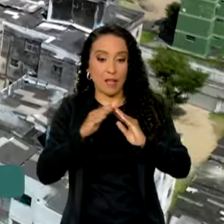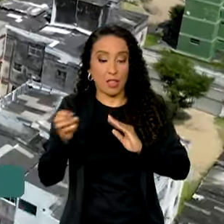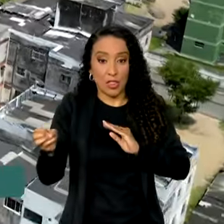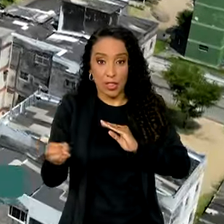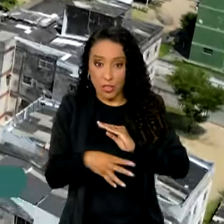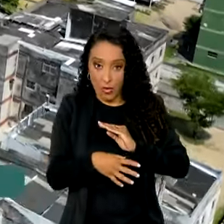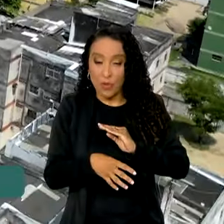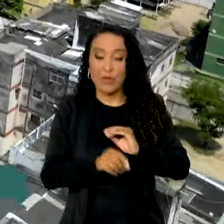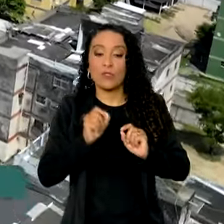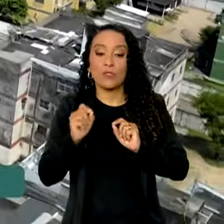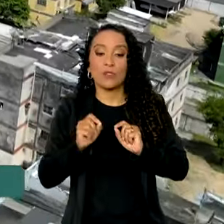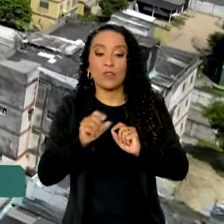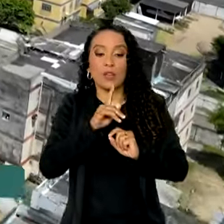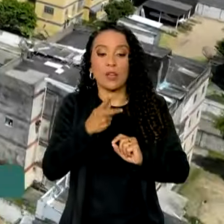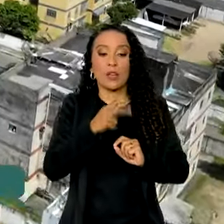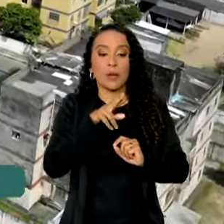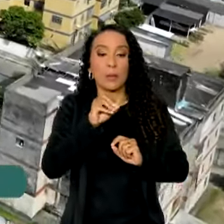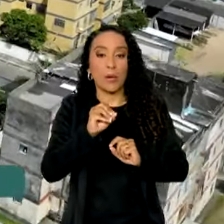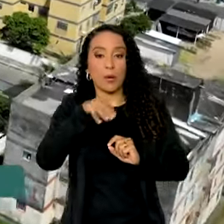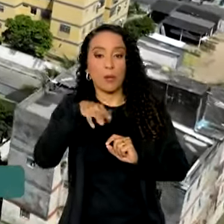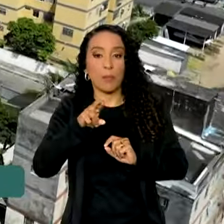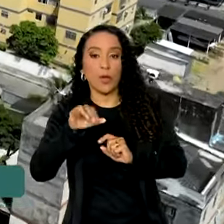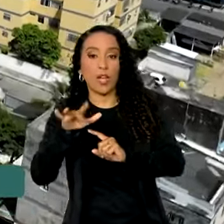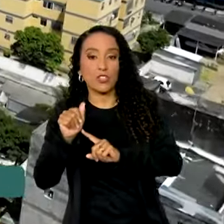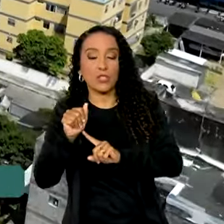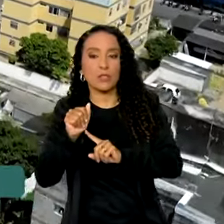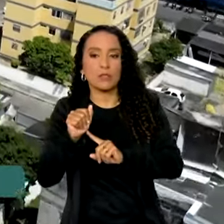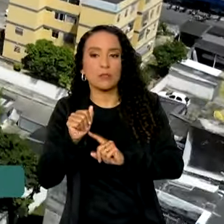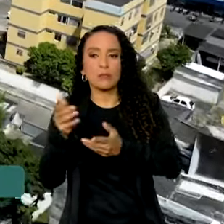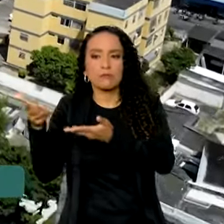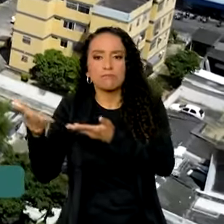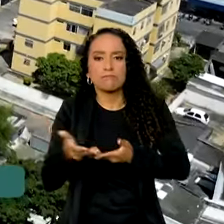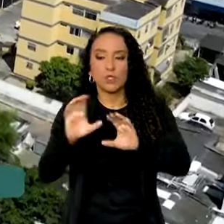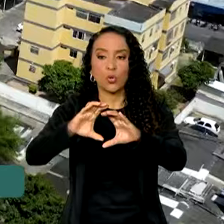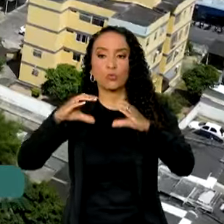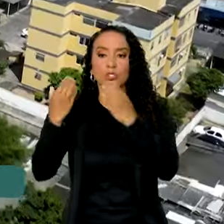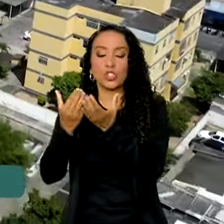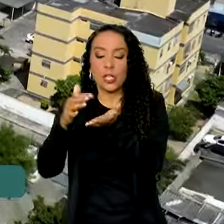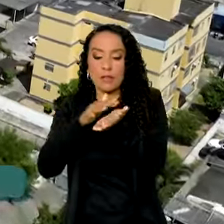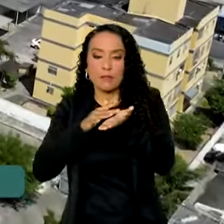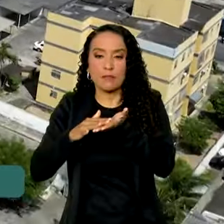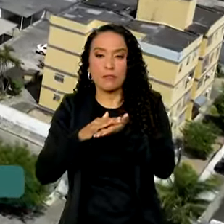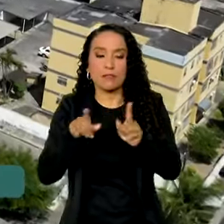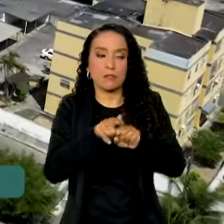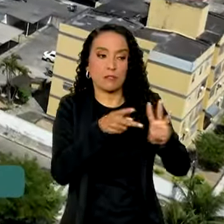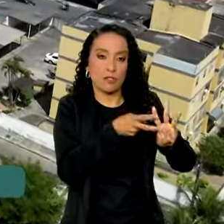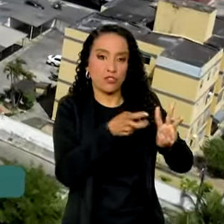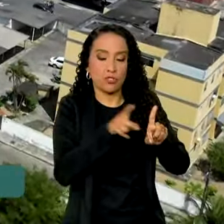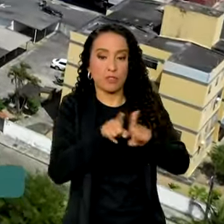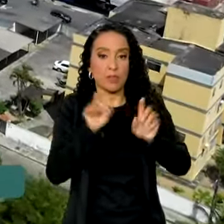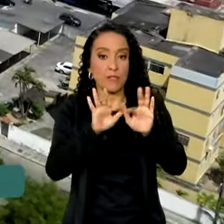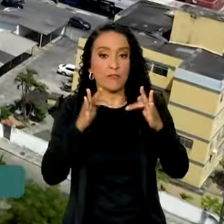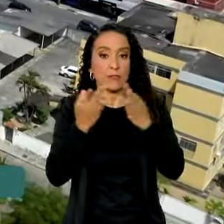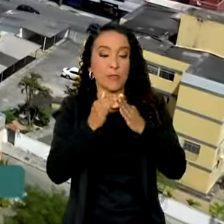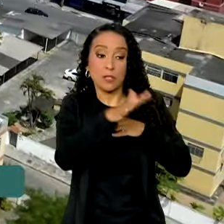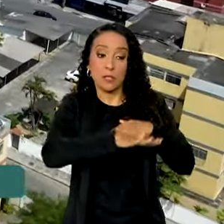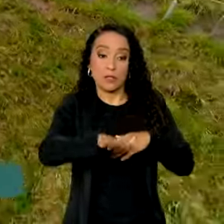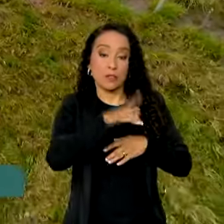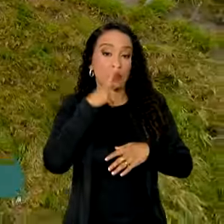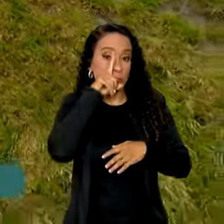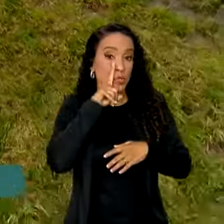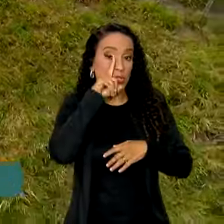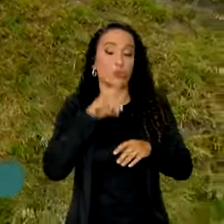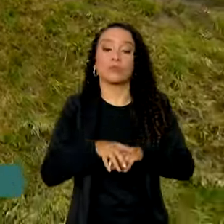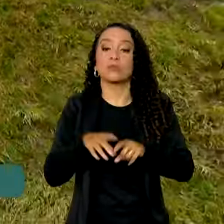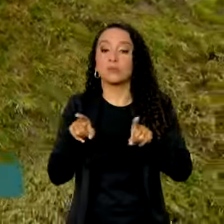habitacionais do Pró Moradia, para atender comunidades ciganas, indígenas e famílias em áreas de risco,